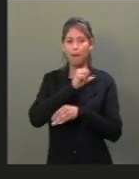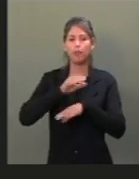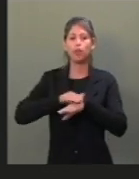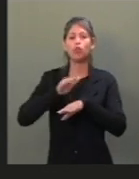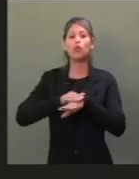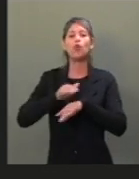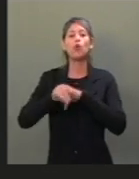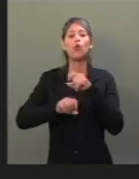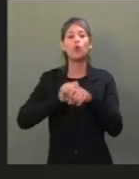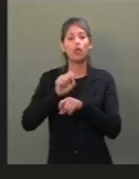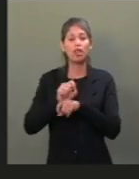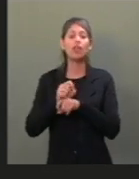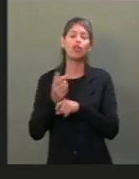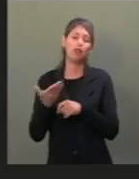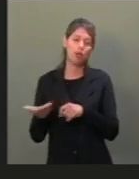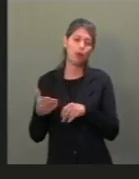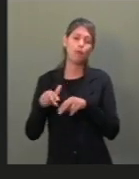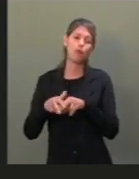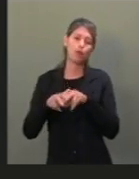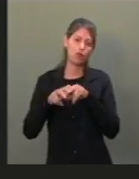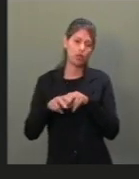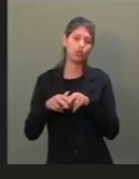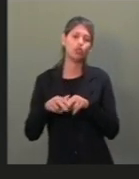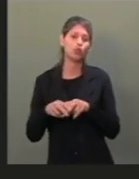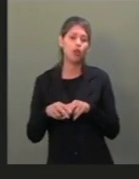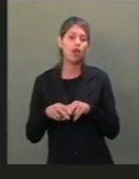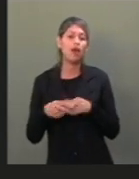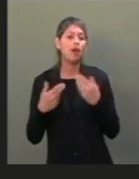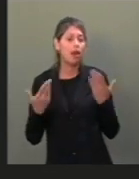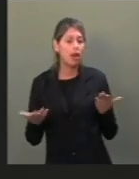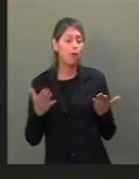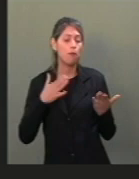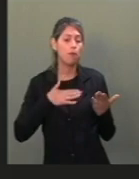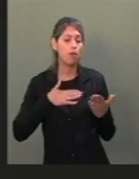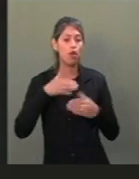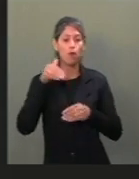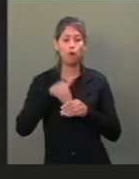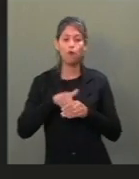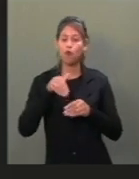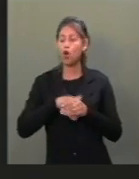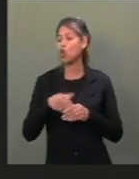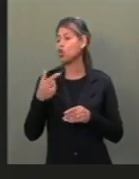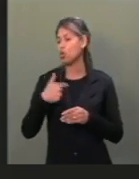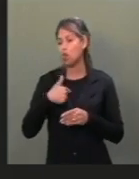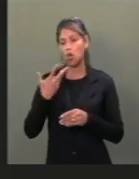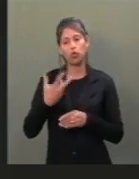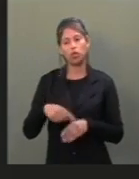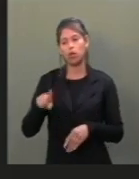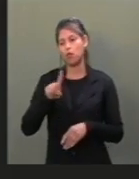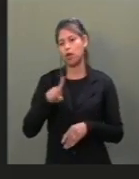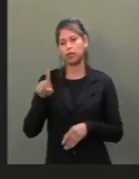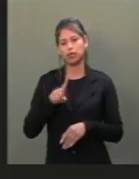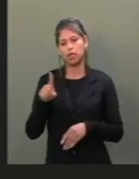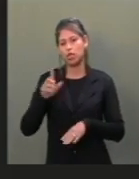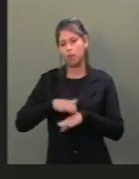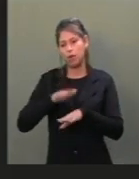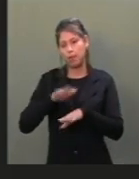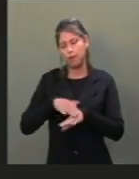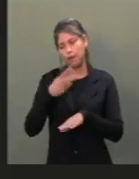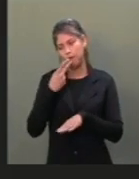da sessão, então eu gostaria de consignar o meu voto por não ter tido tempo de registrar e de me manifestar naquele momento.